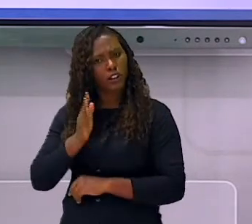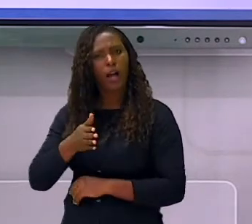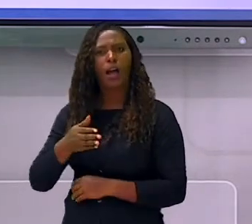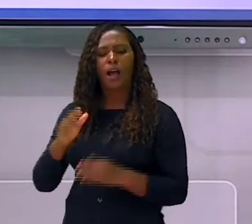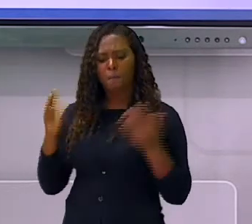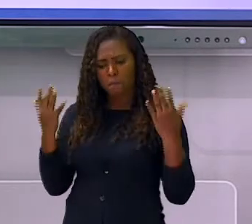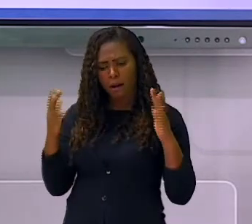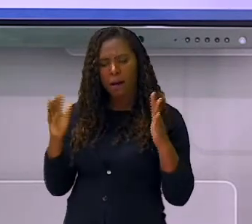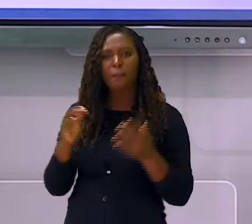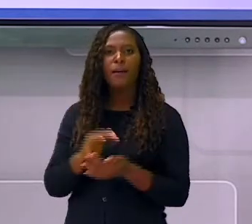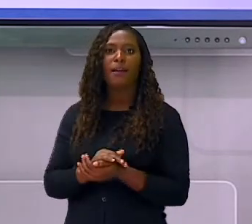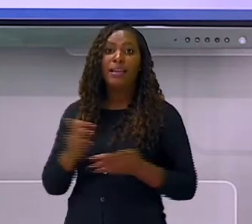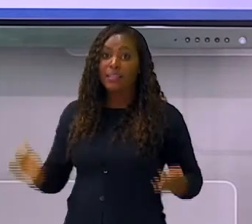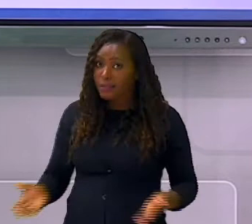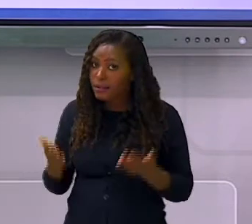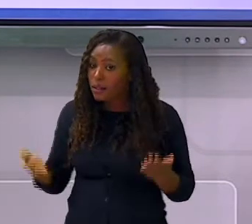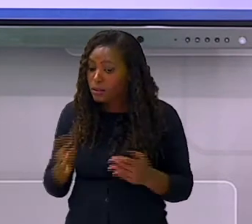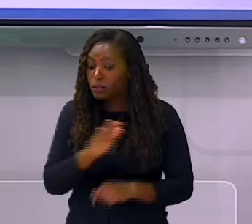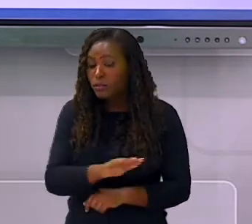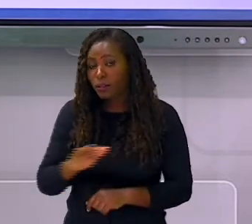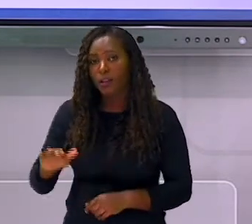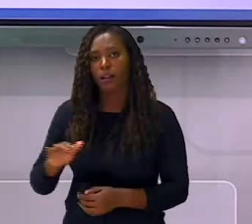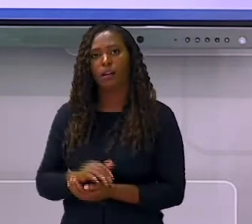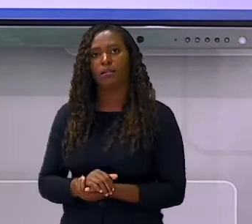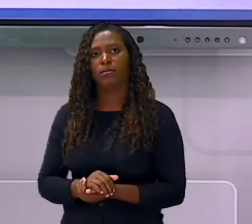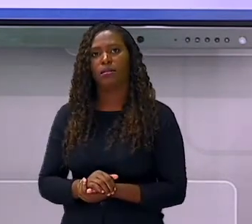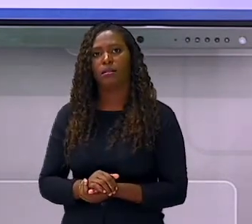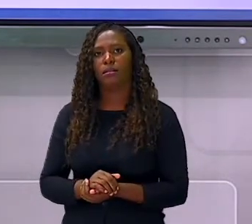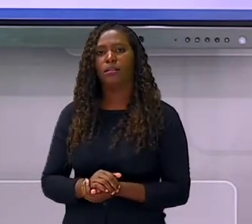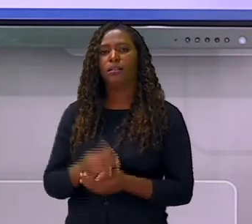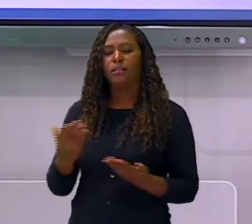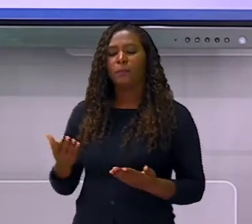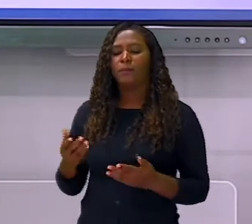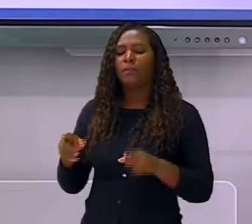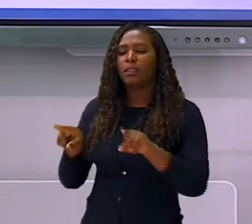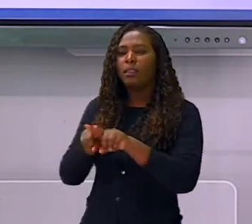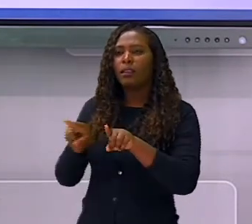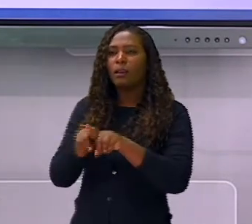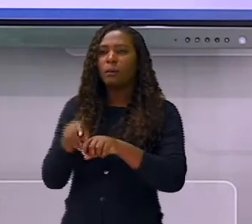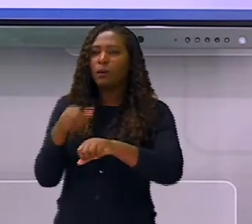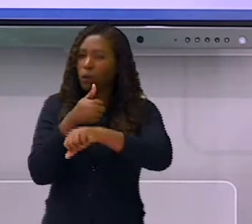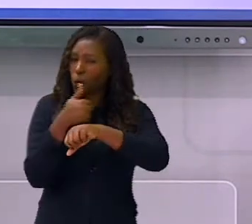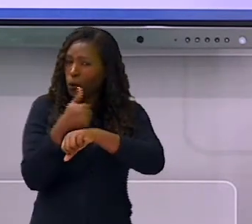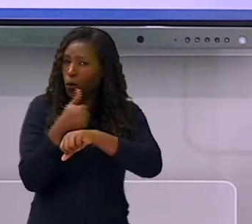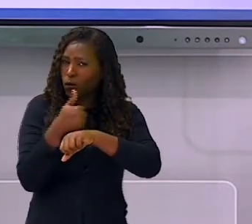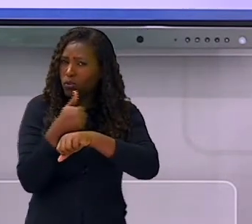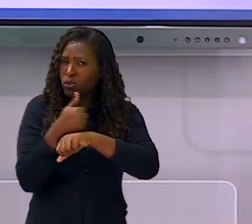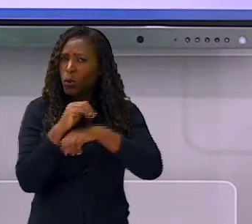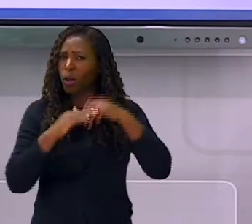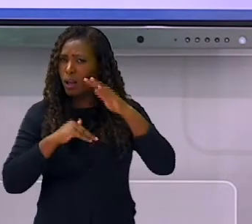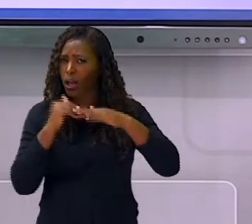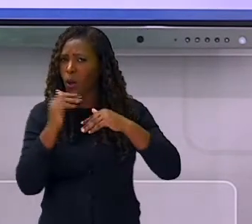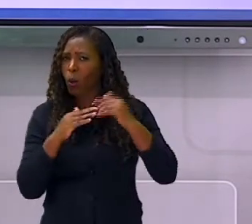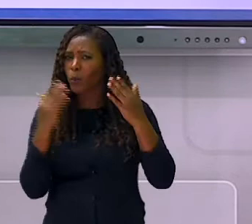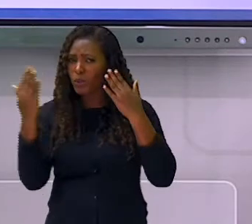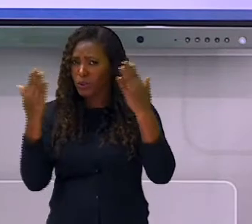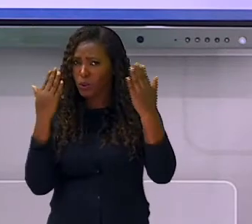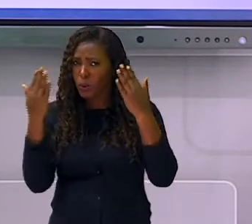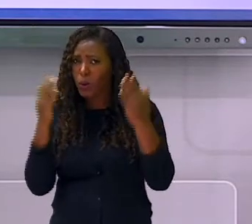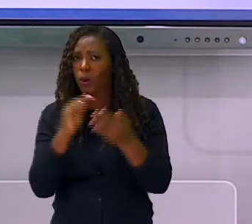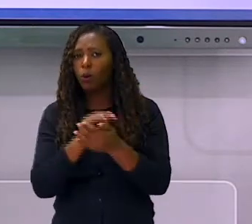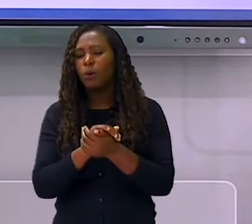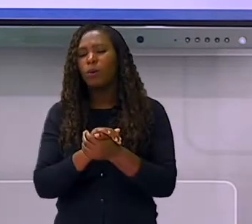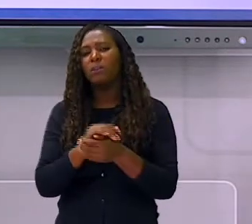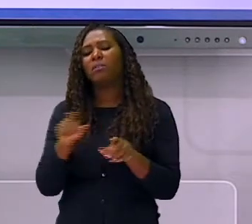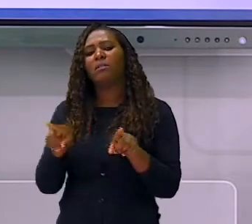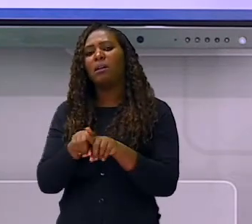porque é ele, o profissional, que vai trabalhar essa relação de consciência do som, ajudando a criança a reconhecer esse